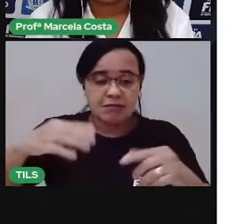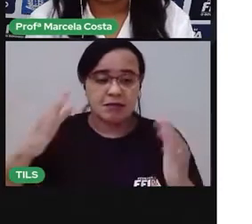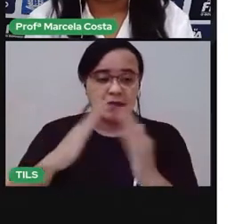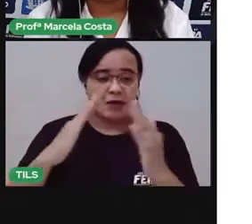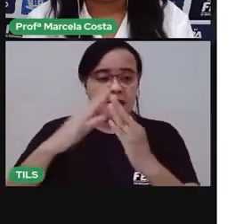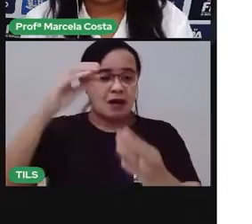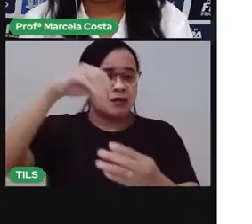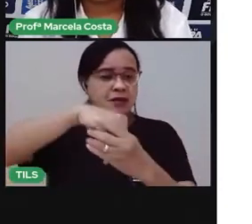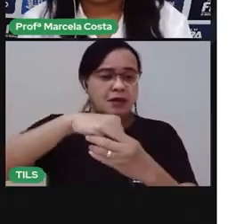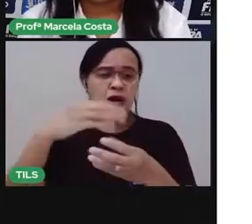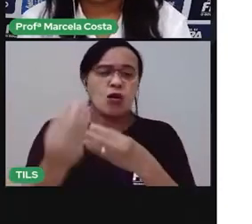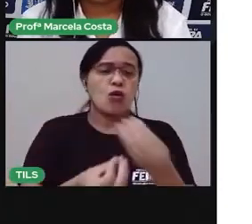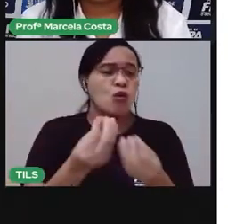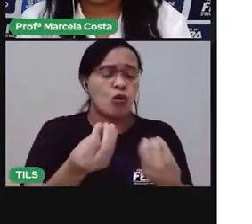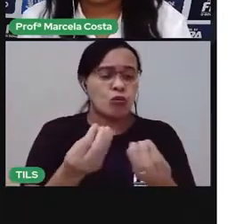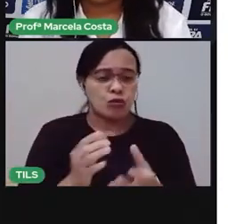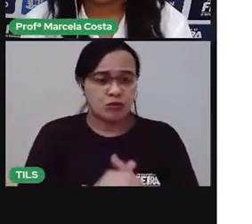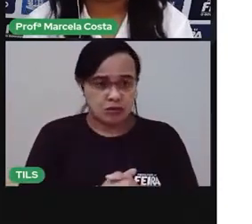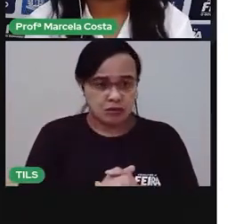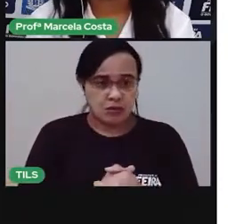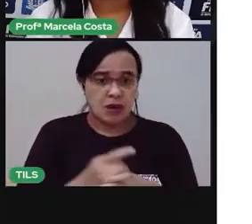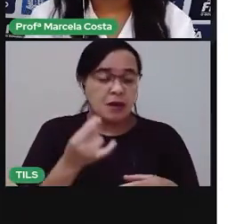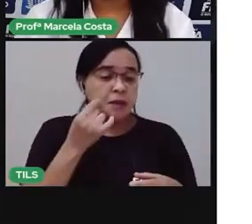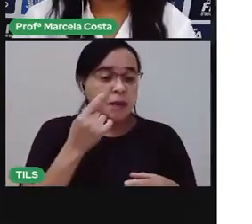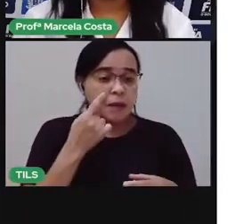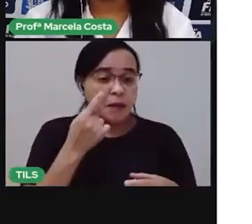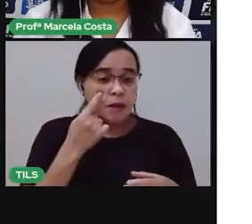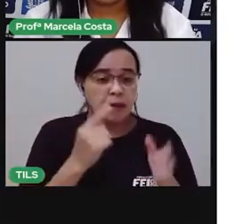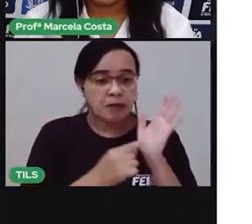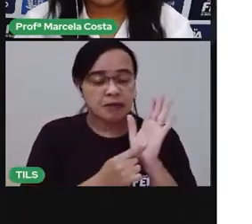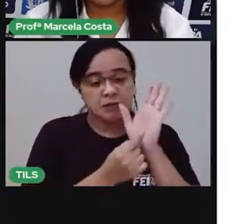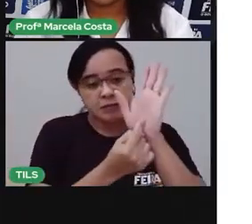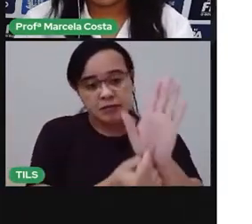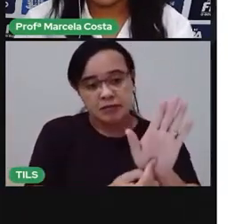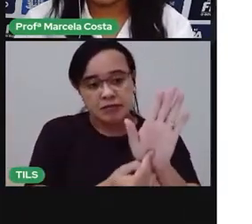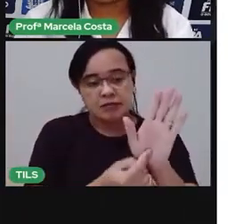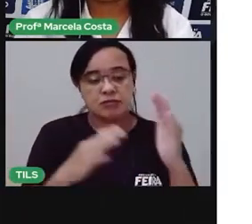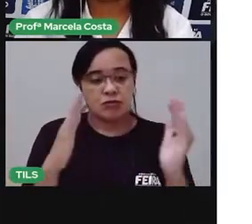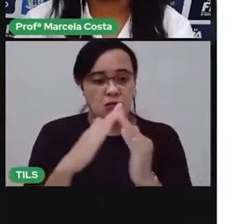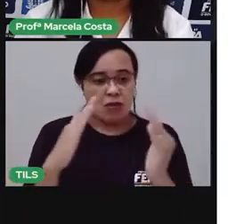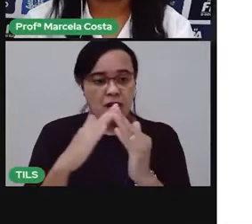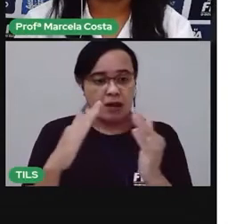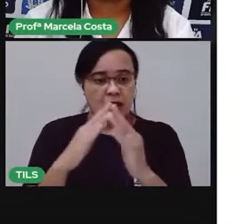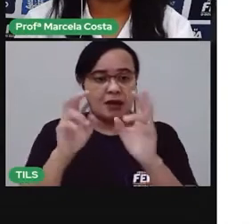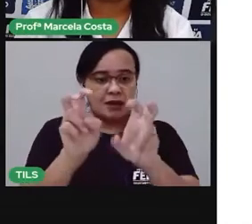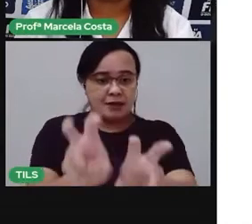Vou mostrar agora um exemplo de uma casa urbana.